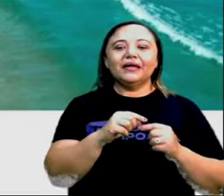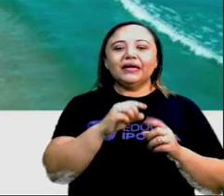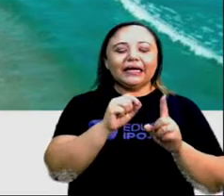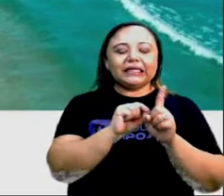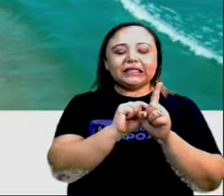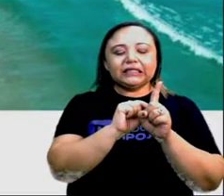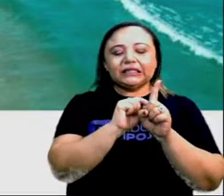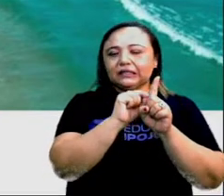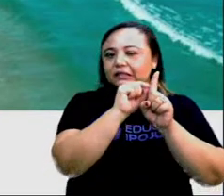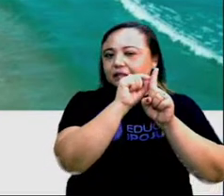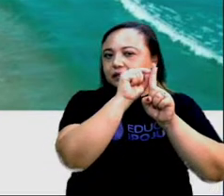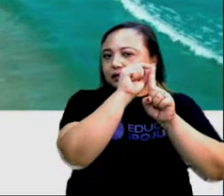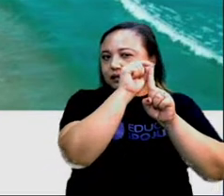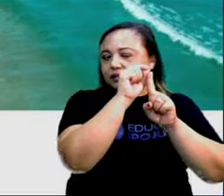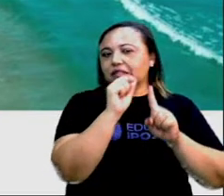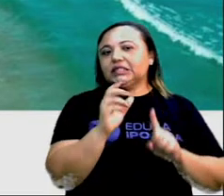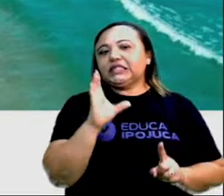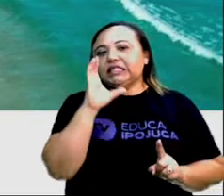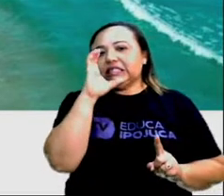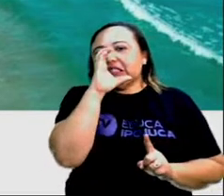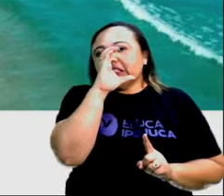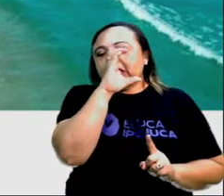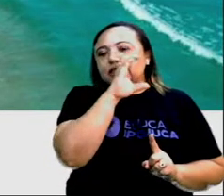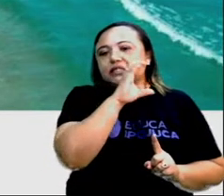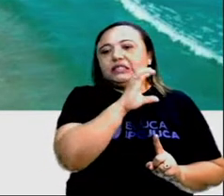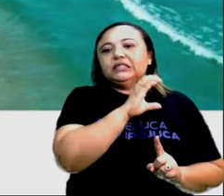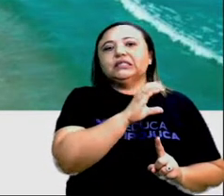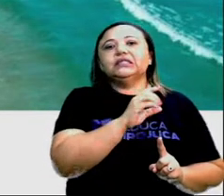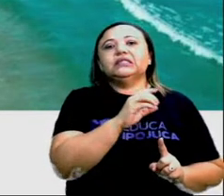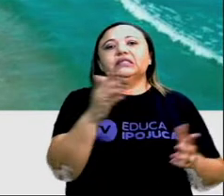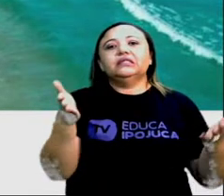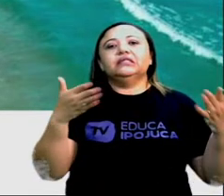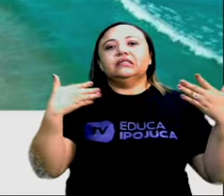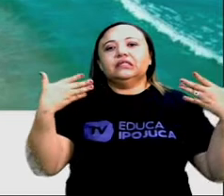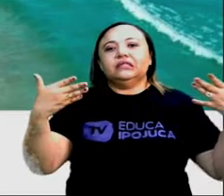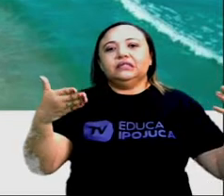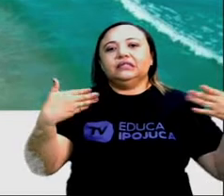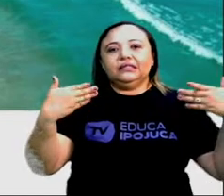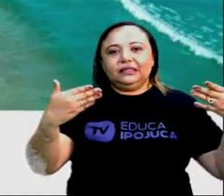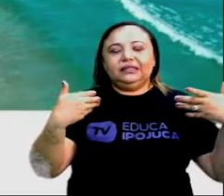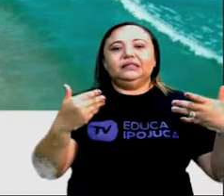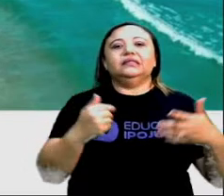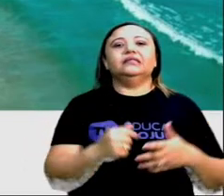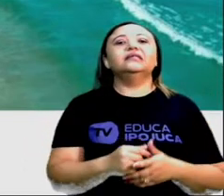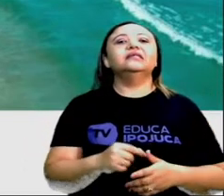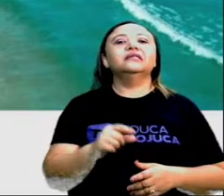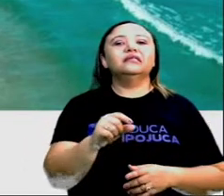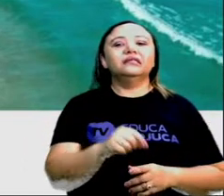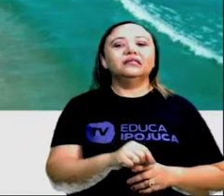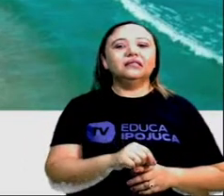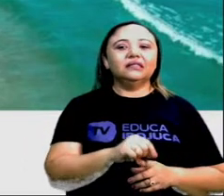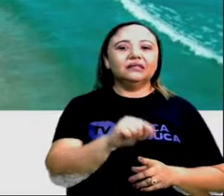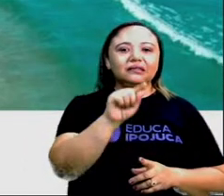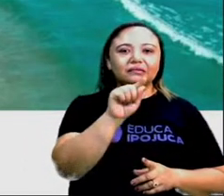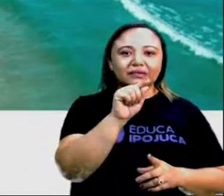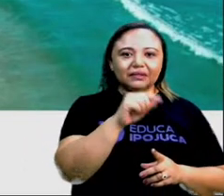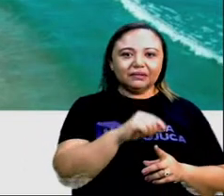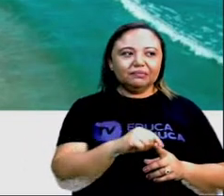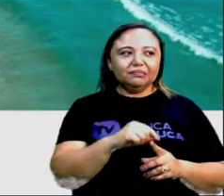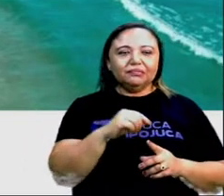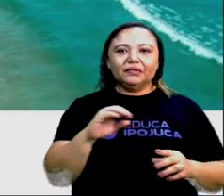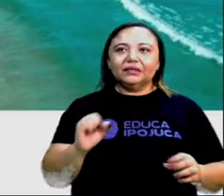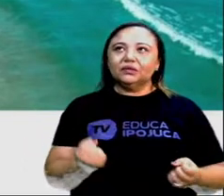temperaturas e dias mais longos. É onde sente o calor mais forte, né? O calor resulta em uma